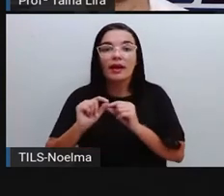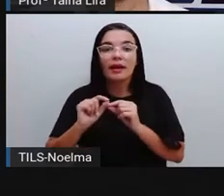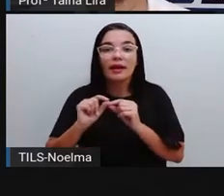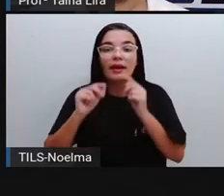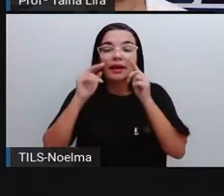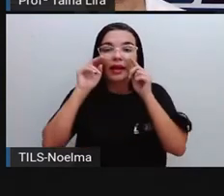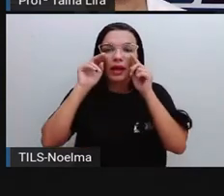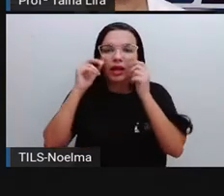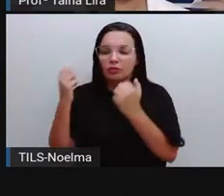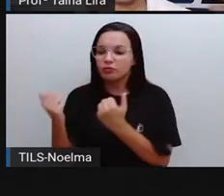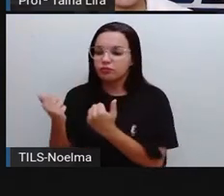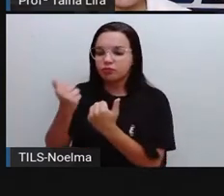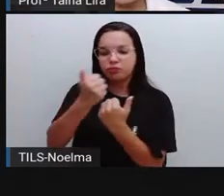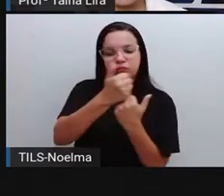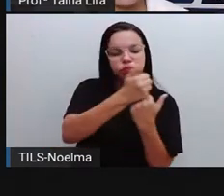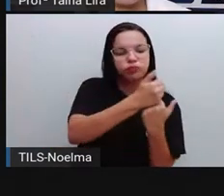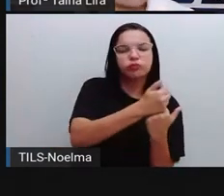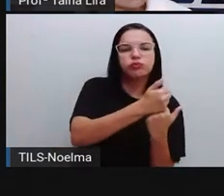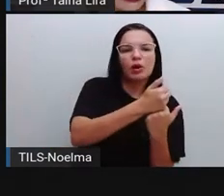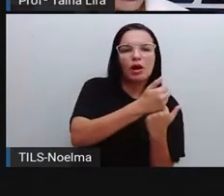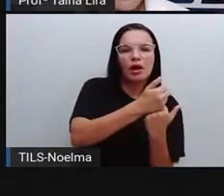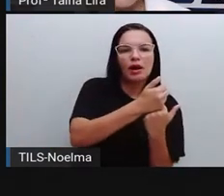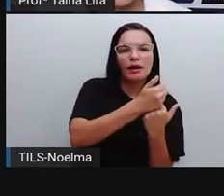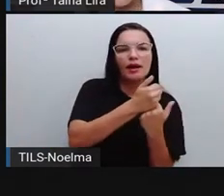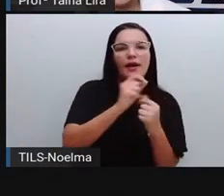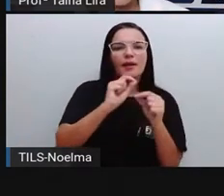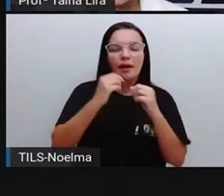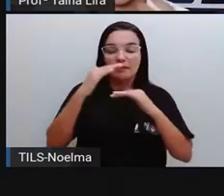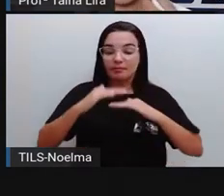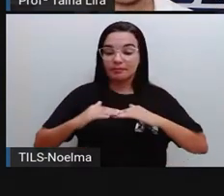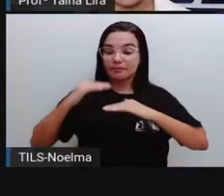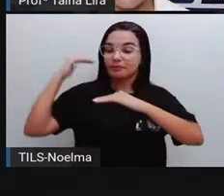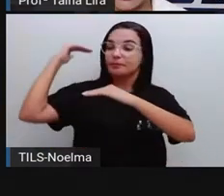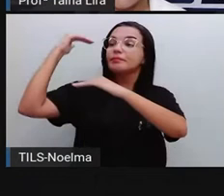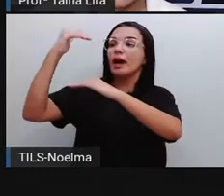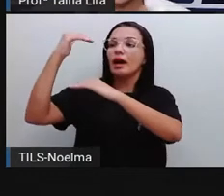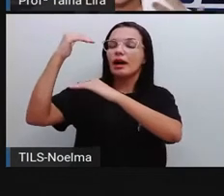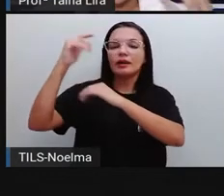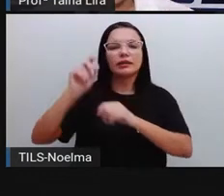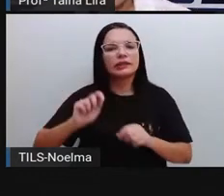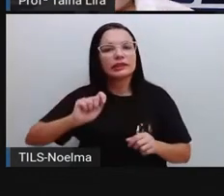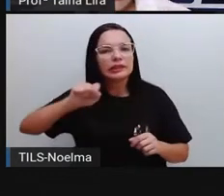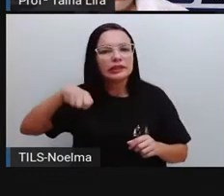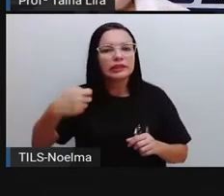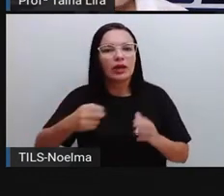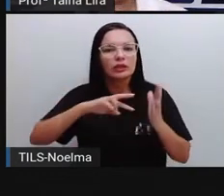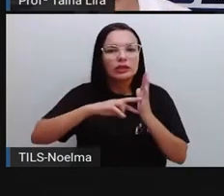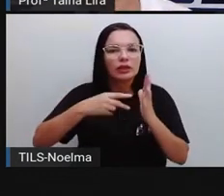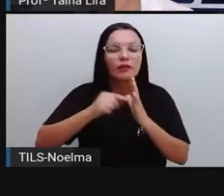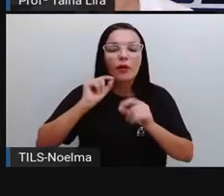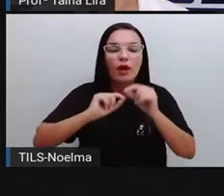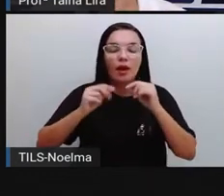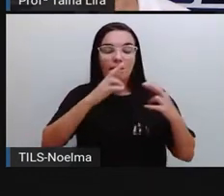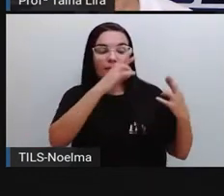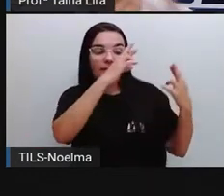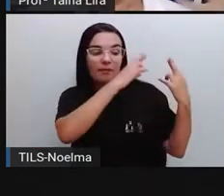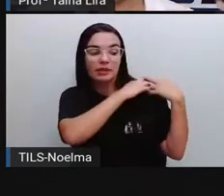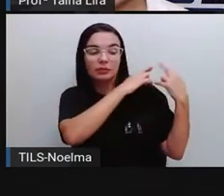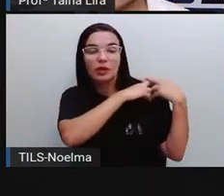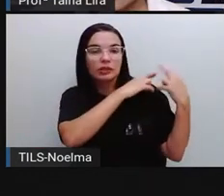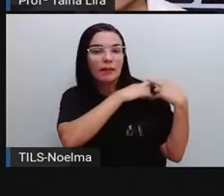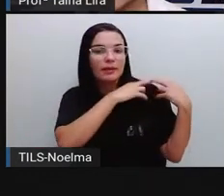os outros porque ele tem uma responsabilidade também maior, tá? Então, o prefeito e o vice também, eles têm